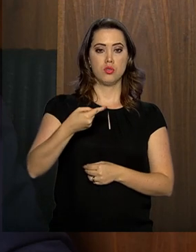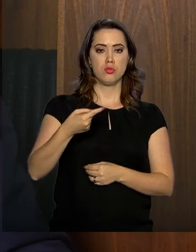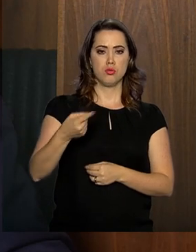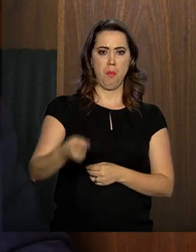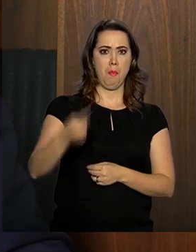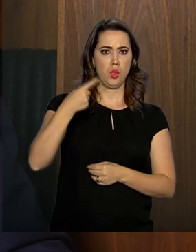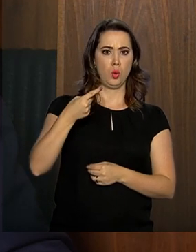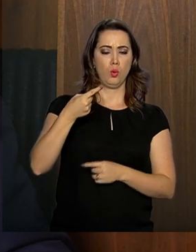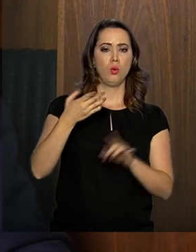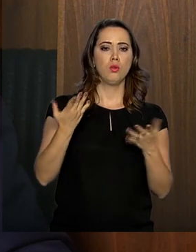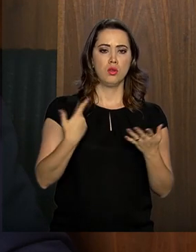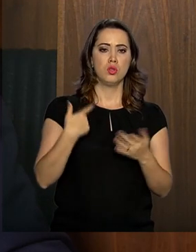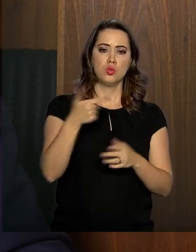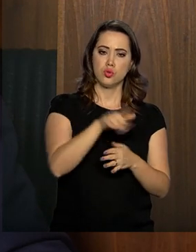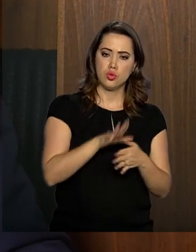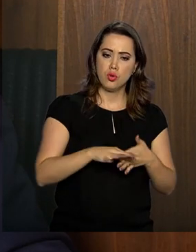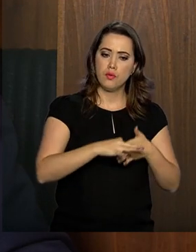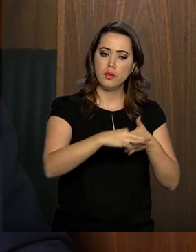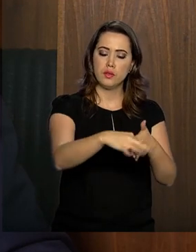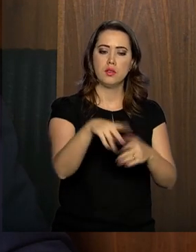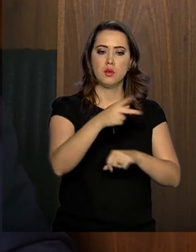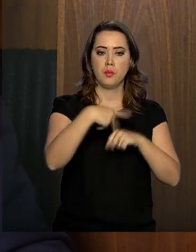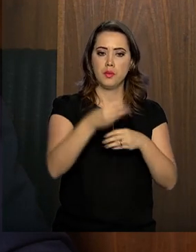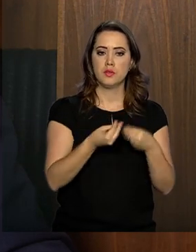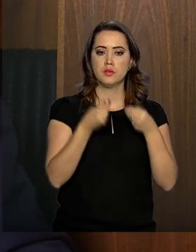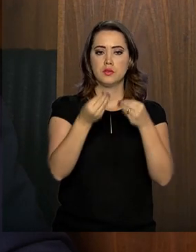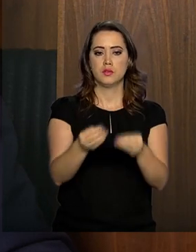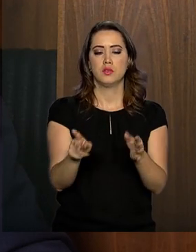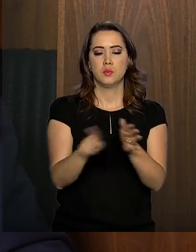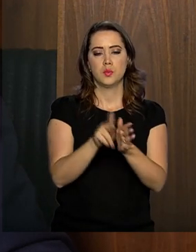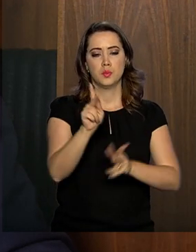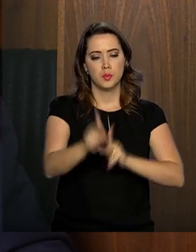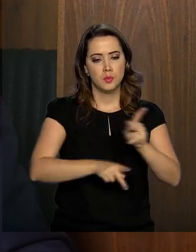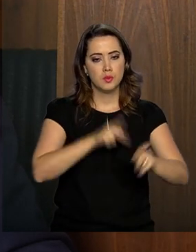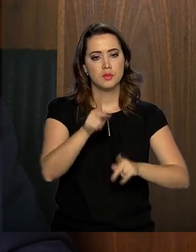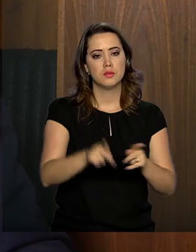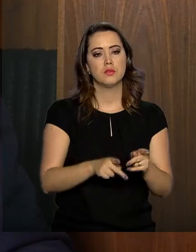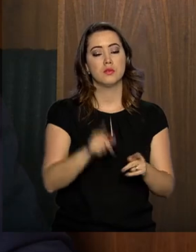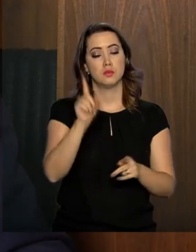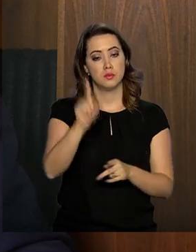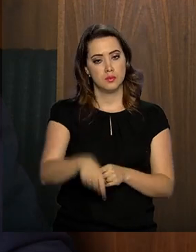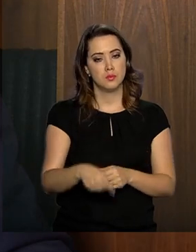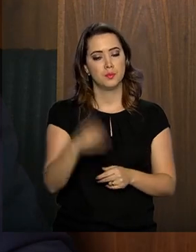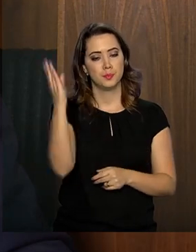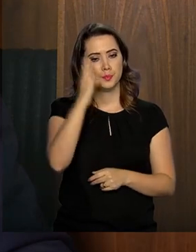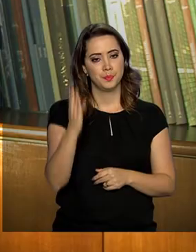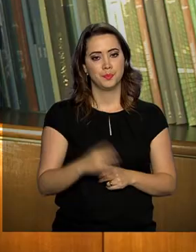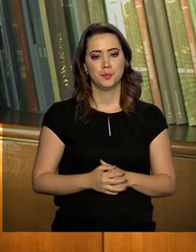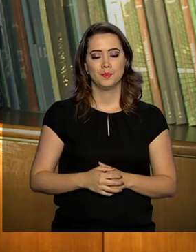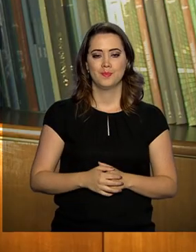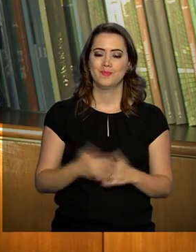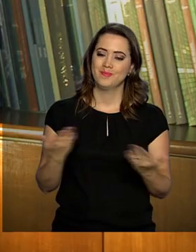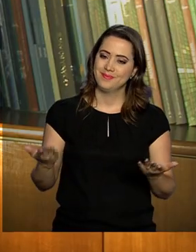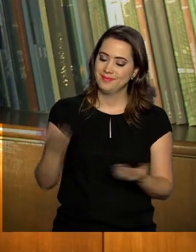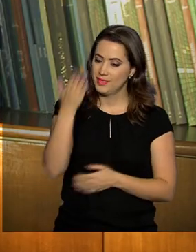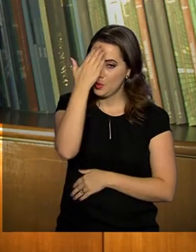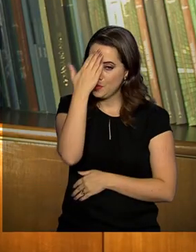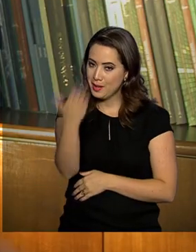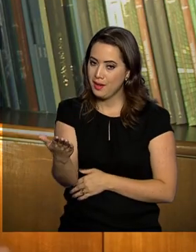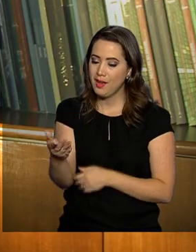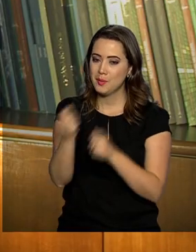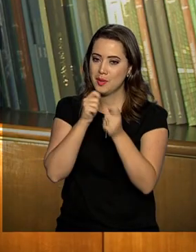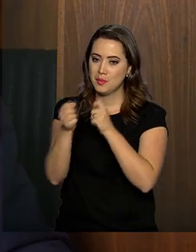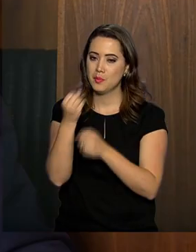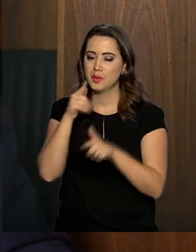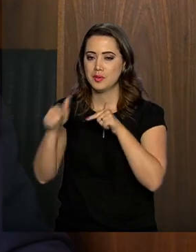retomar as redes do nosso país e devolvê-lo aos seus legítimos donos, que é o que são a população brasileira. Obrigado, secretário, pela